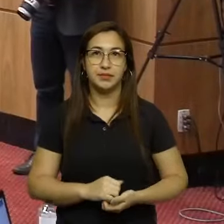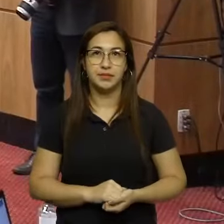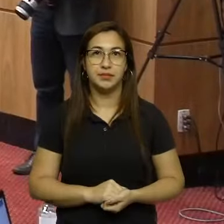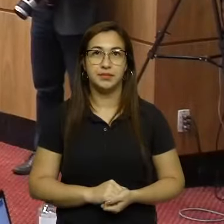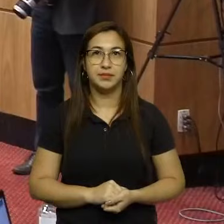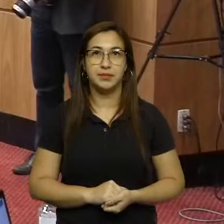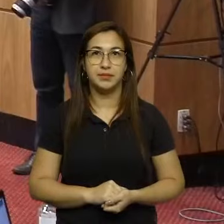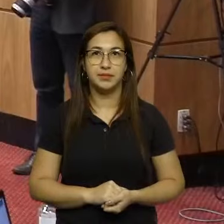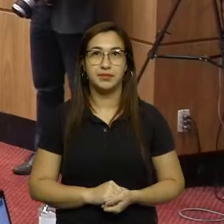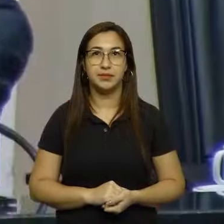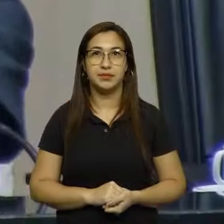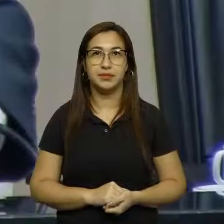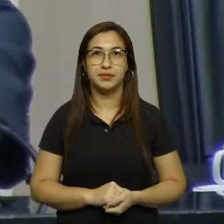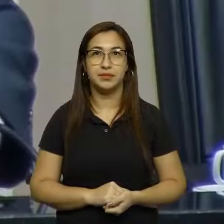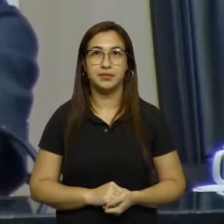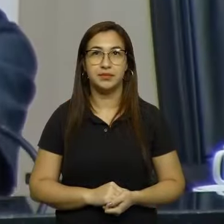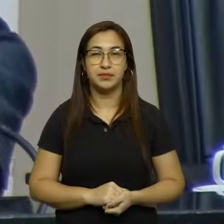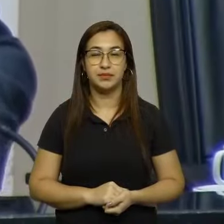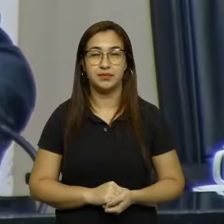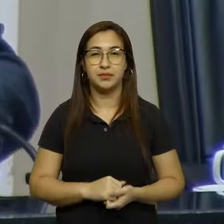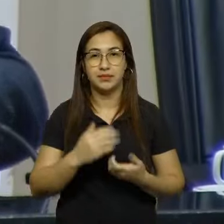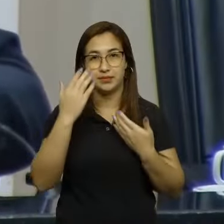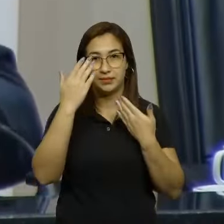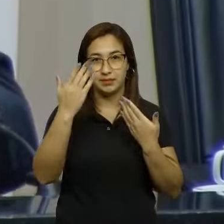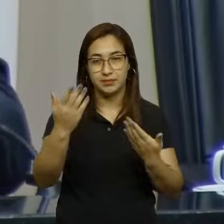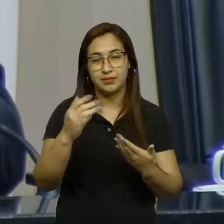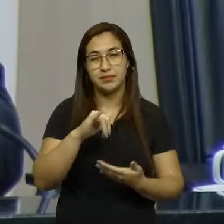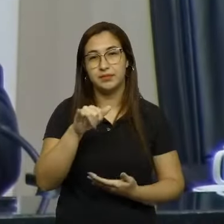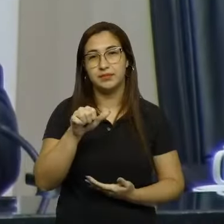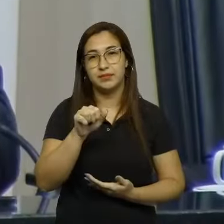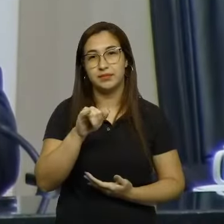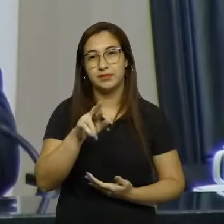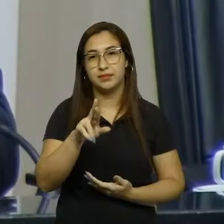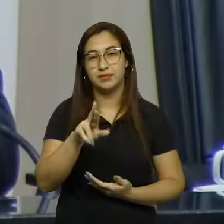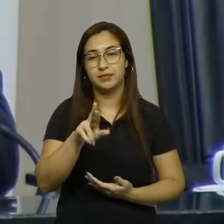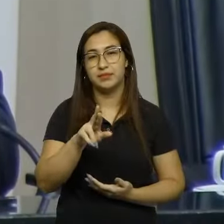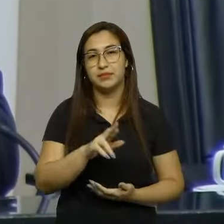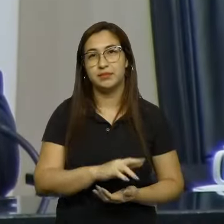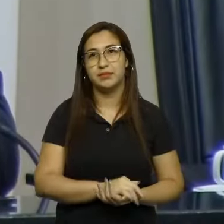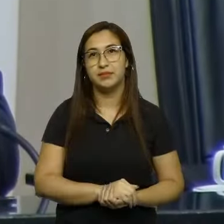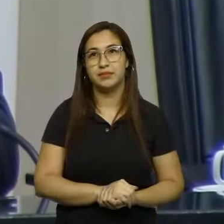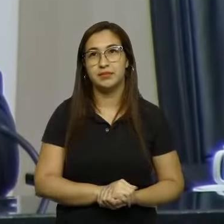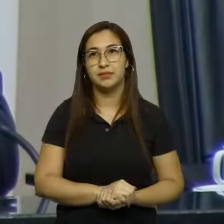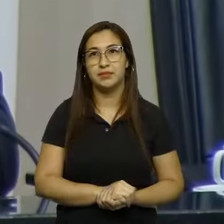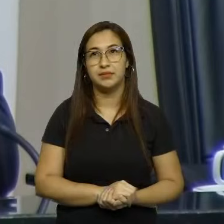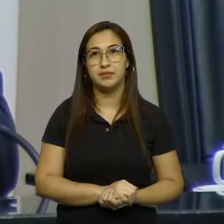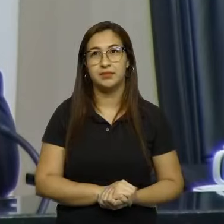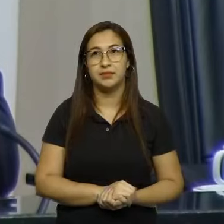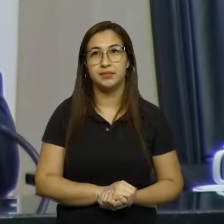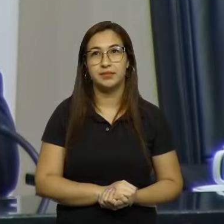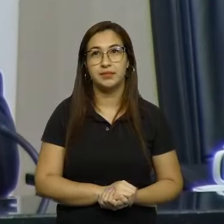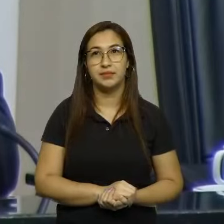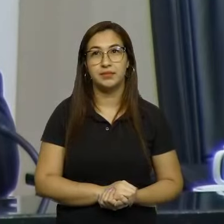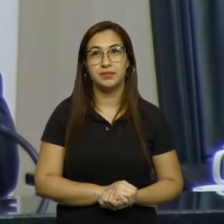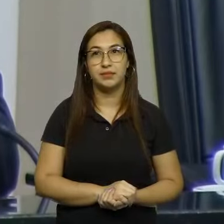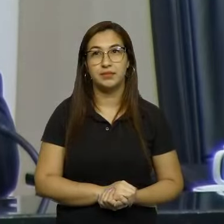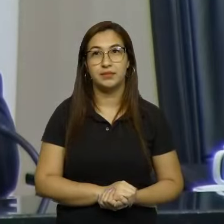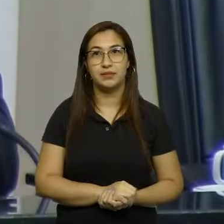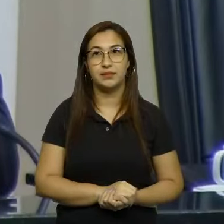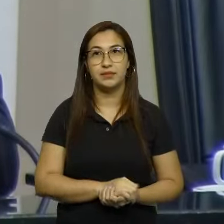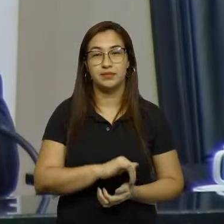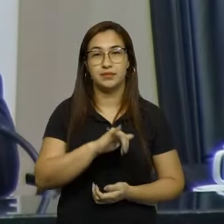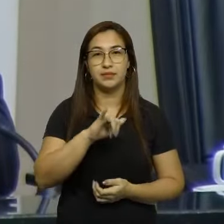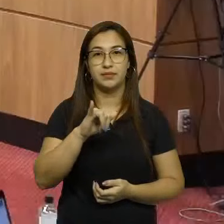Feita a manifestação, deputado Jair Miotto. Senhor presidente, ordem. Deputado Jair Comper.